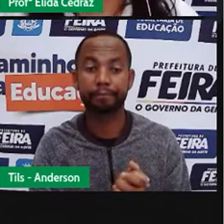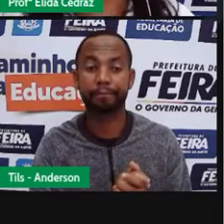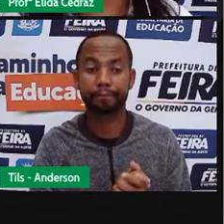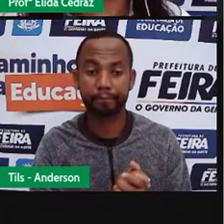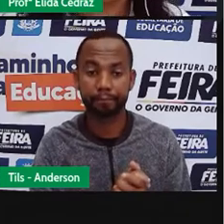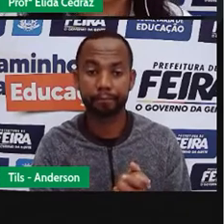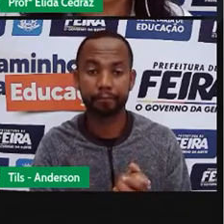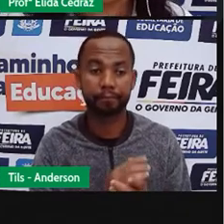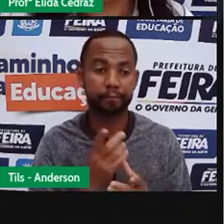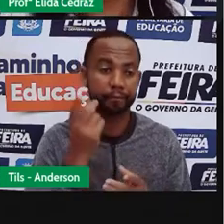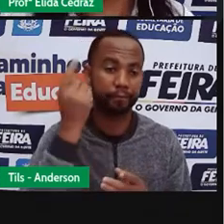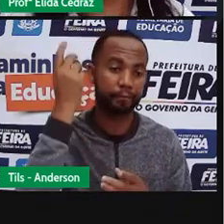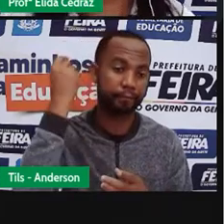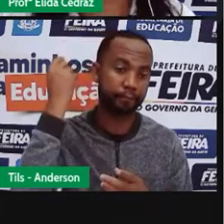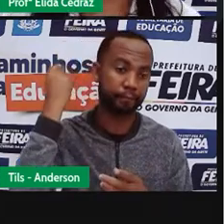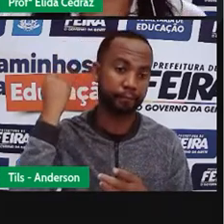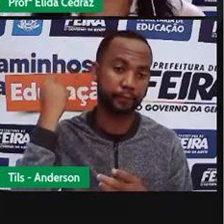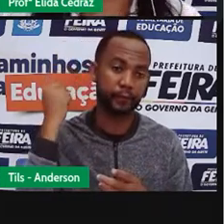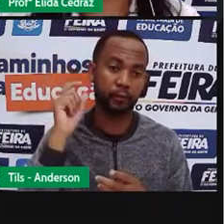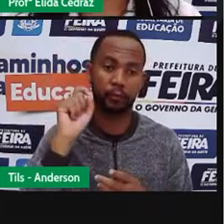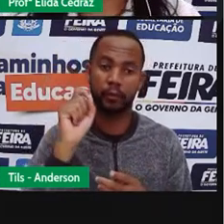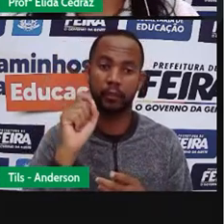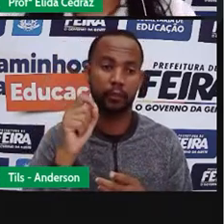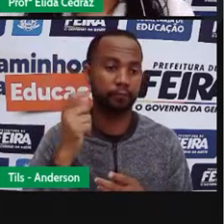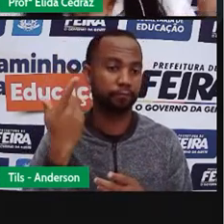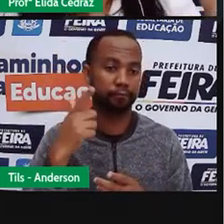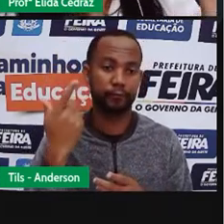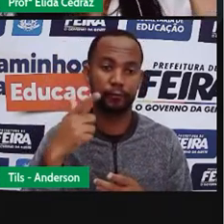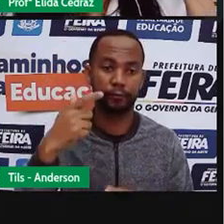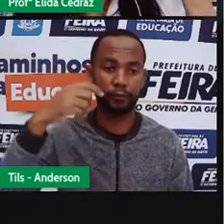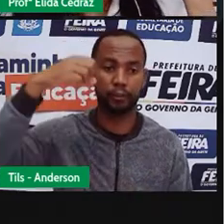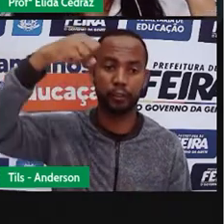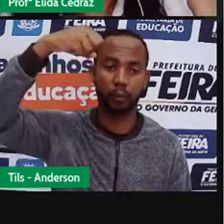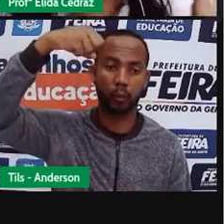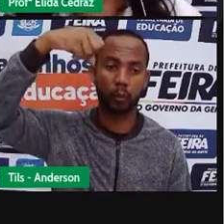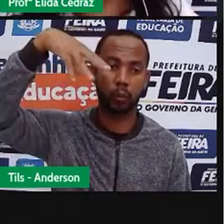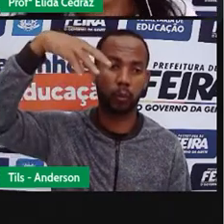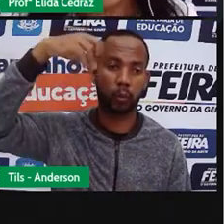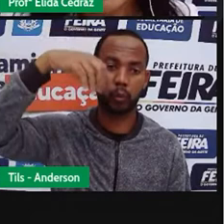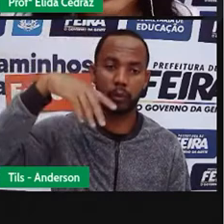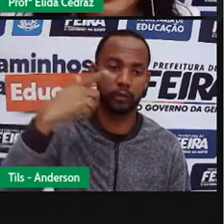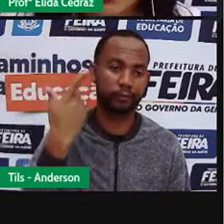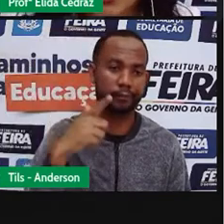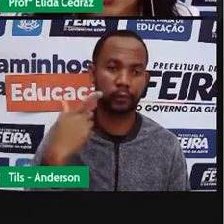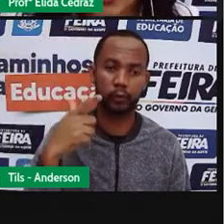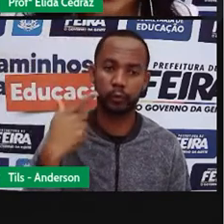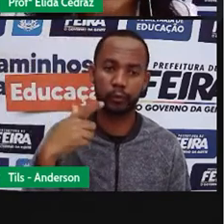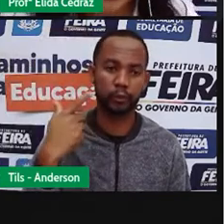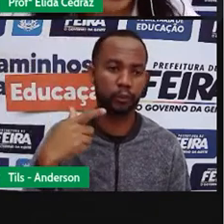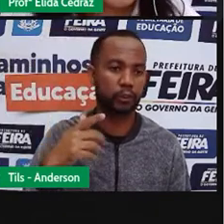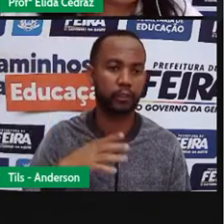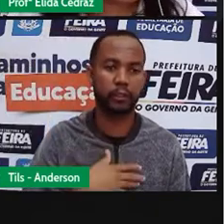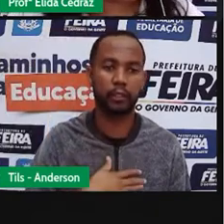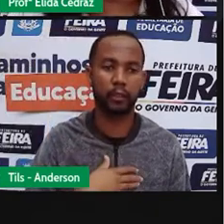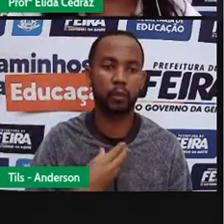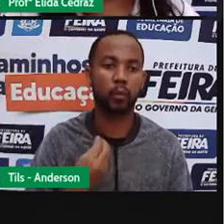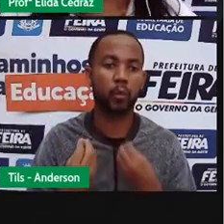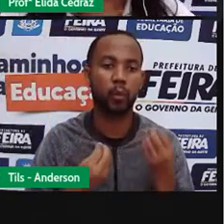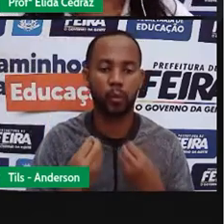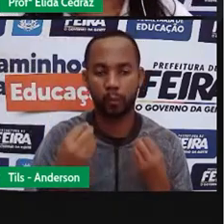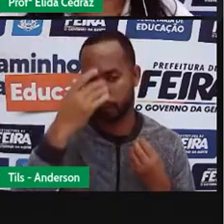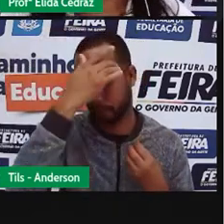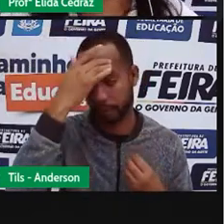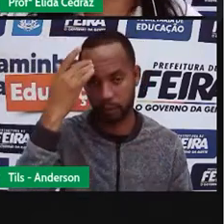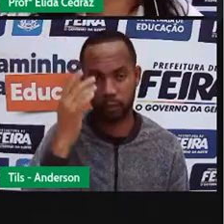é, antigamente não existia a luz que nós utilizamos hoje. As pessoas